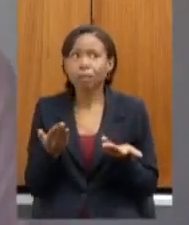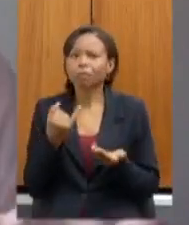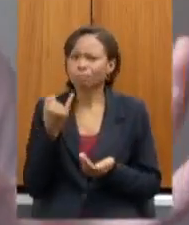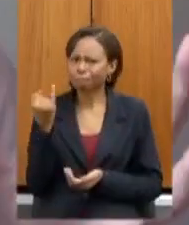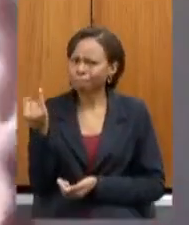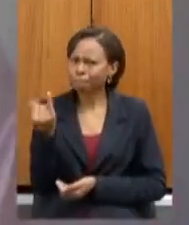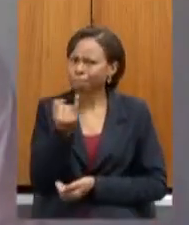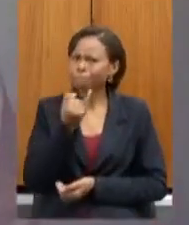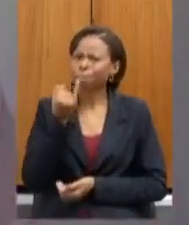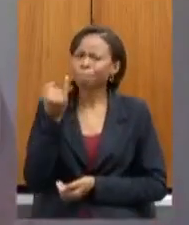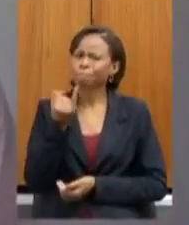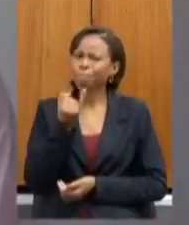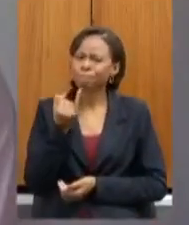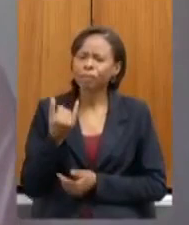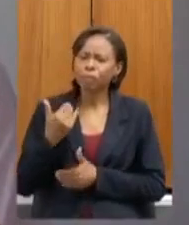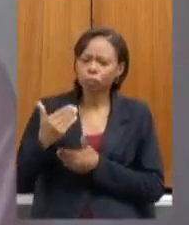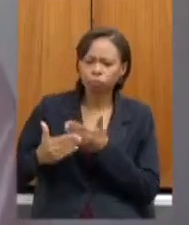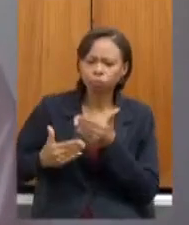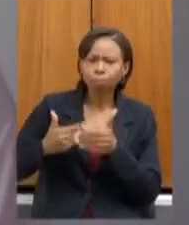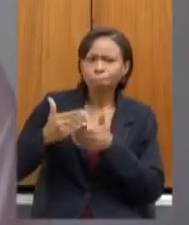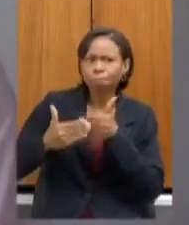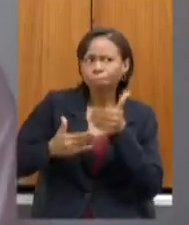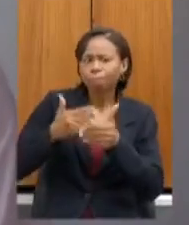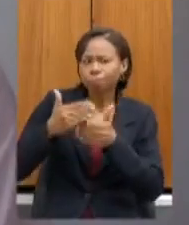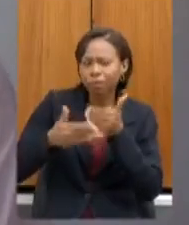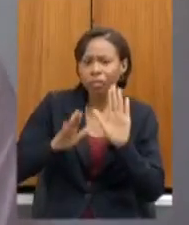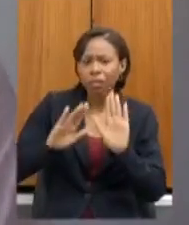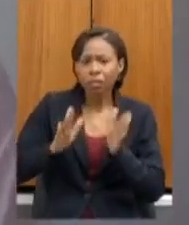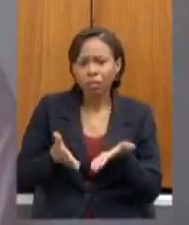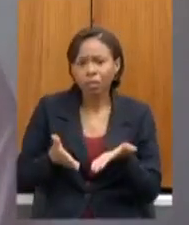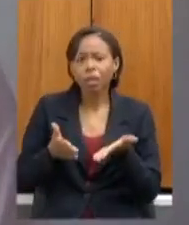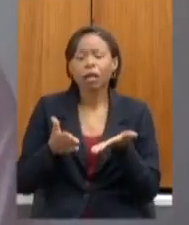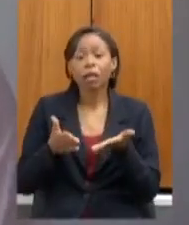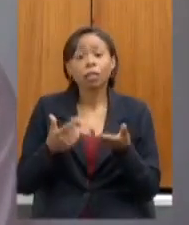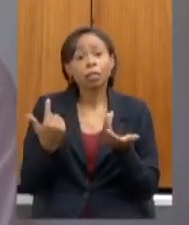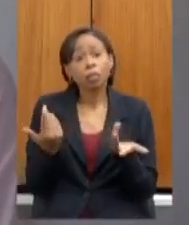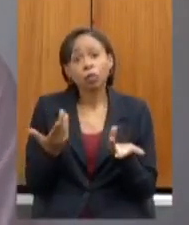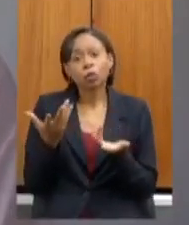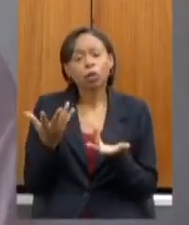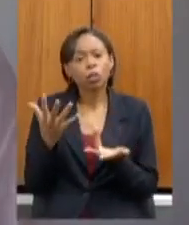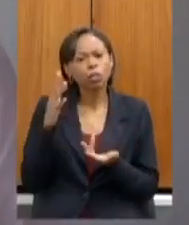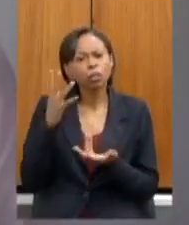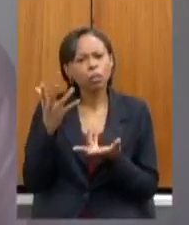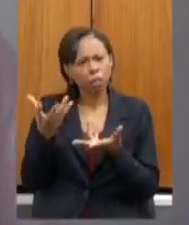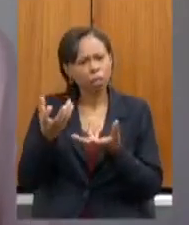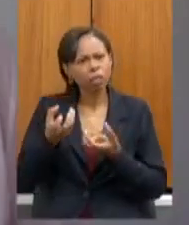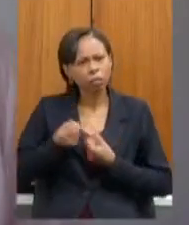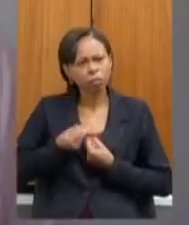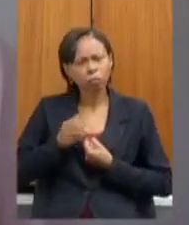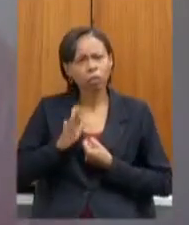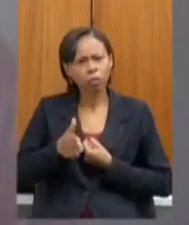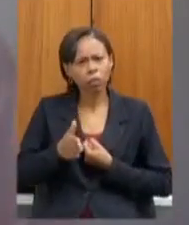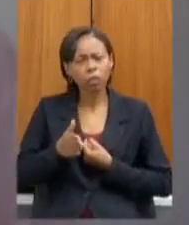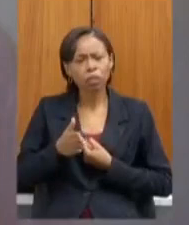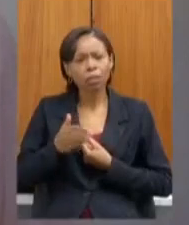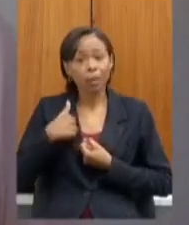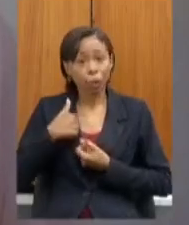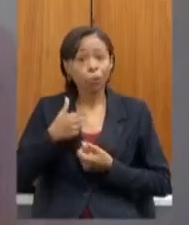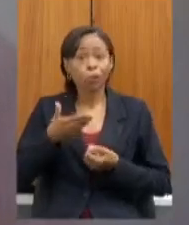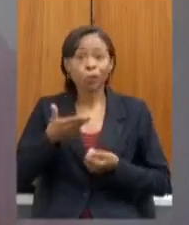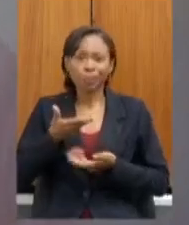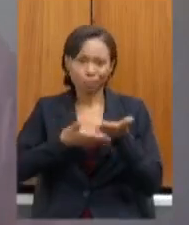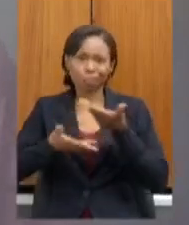importante construir isso e nós temos recebido provavelmente o senhor também tem recebido mas eu vou ter alegria de